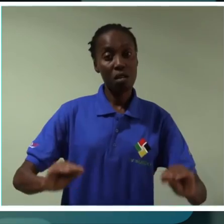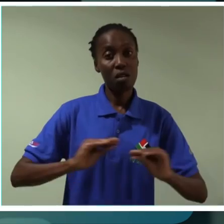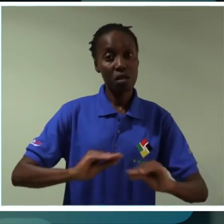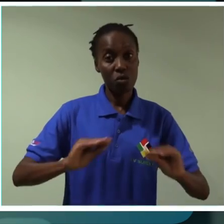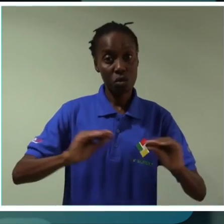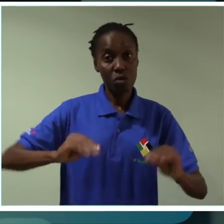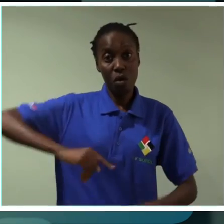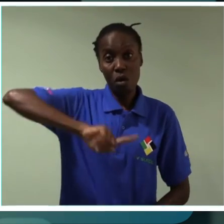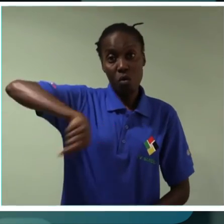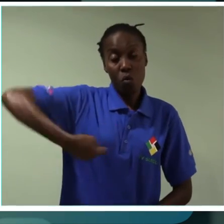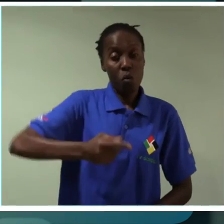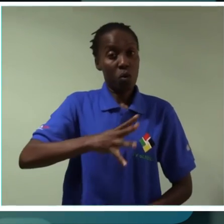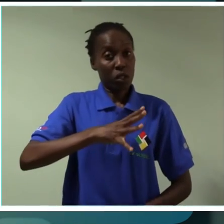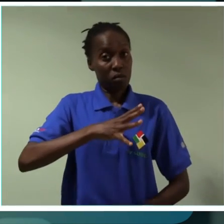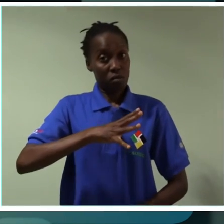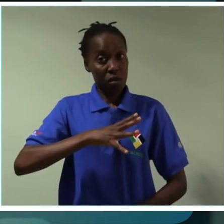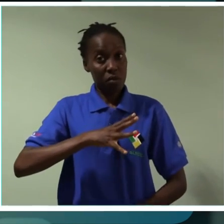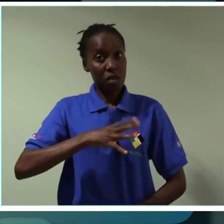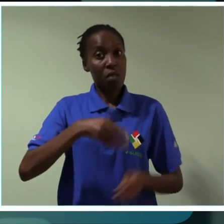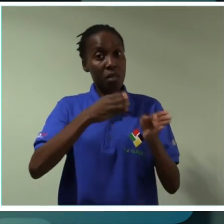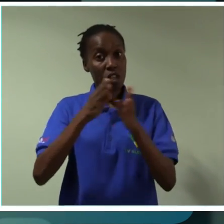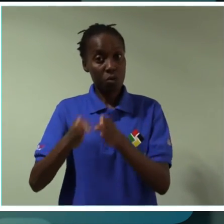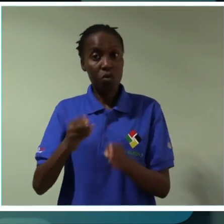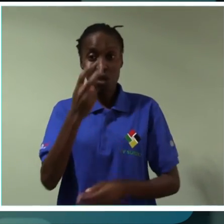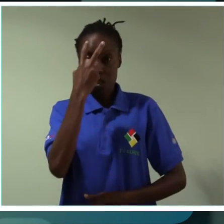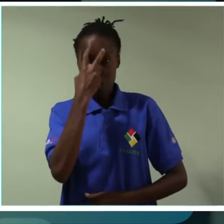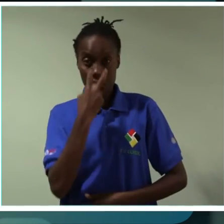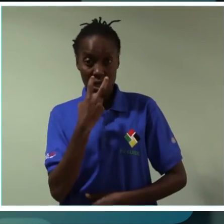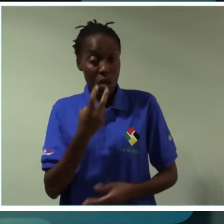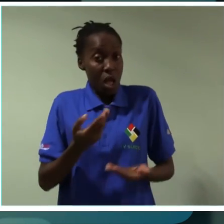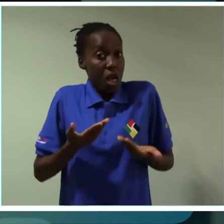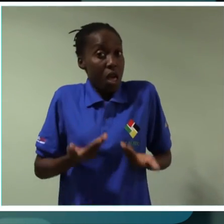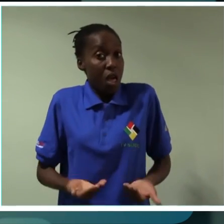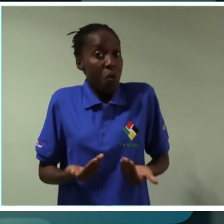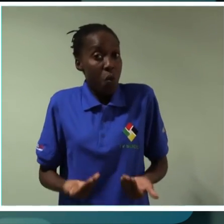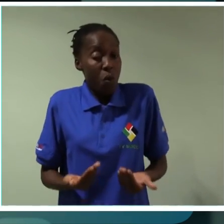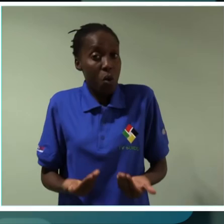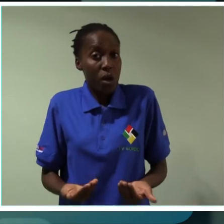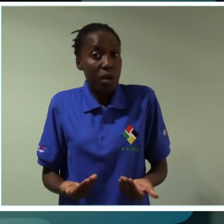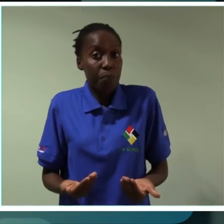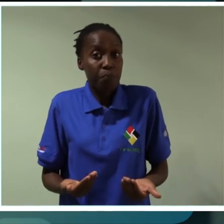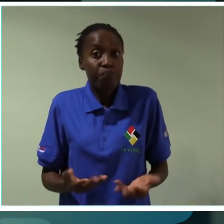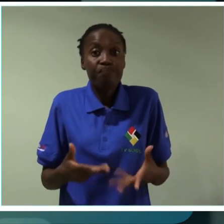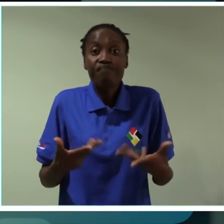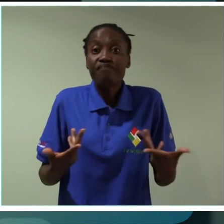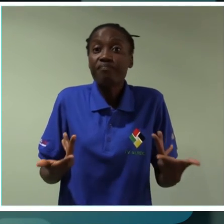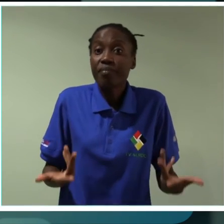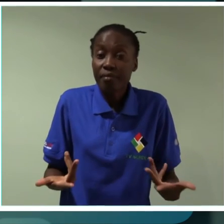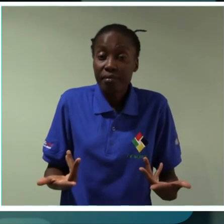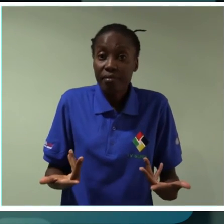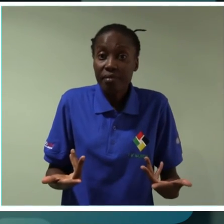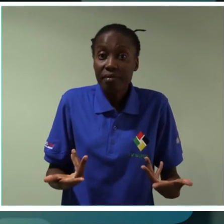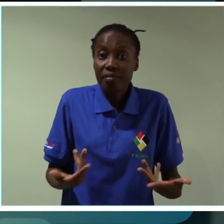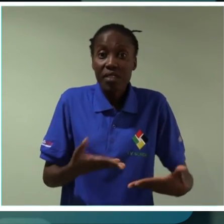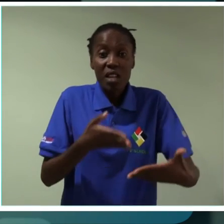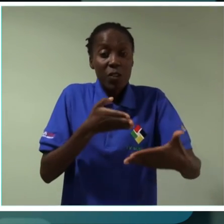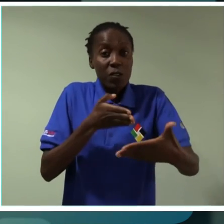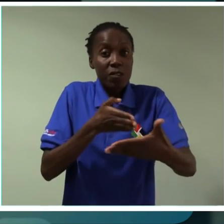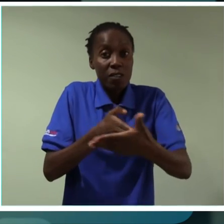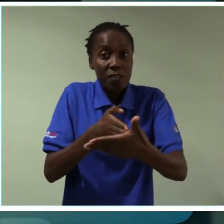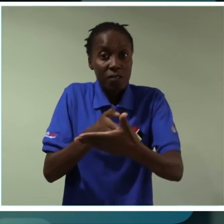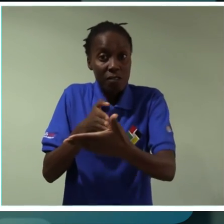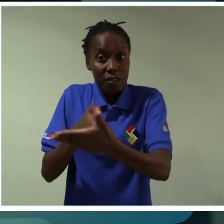O ensino que nós temos no seio das pessoas cegas, neste momento, acaba